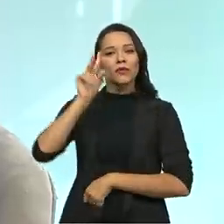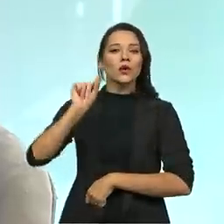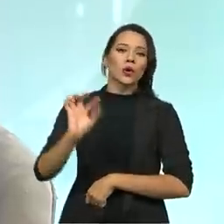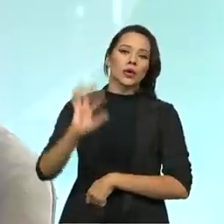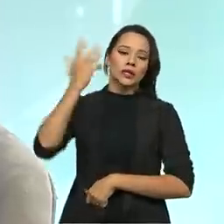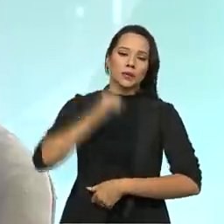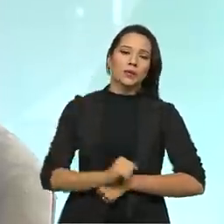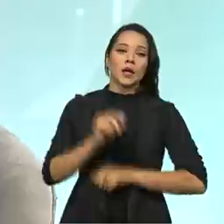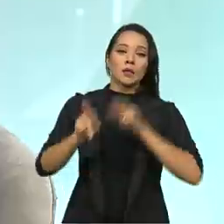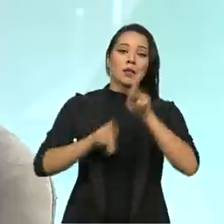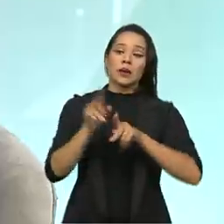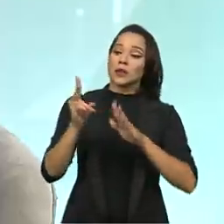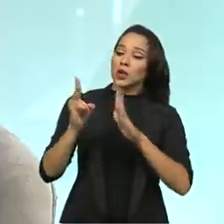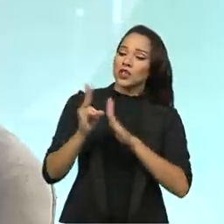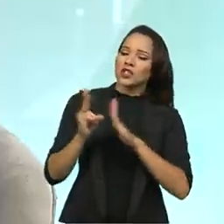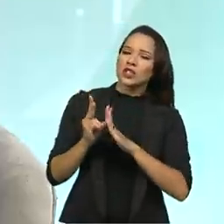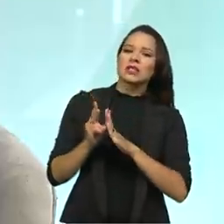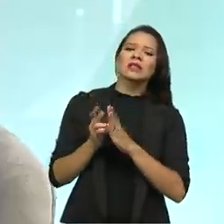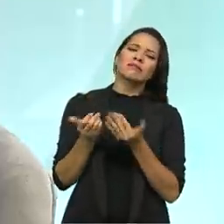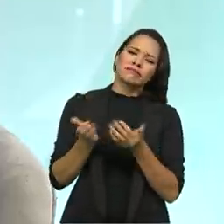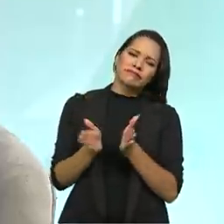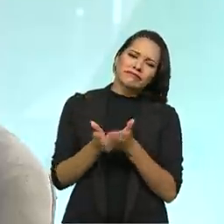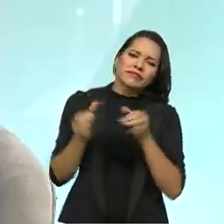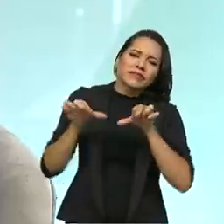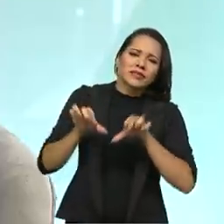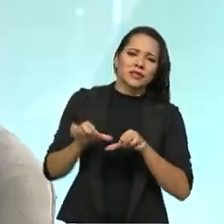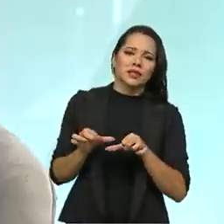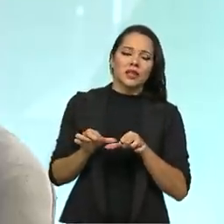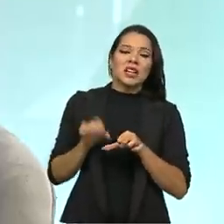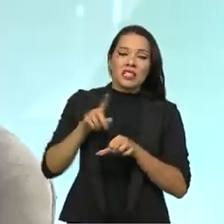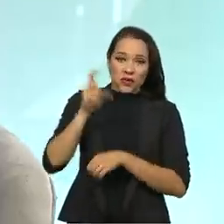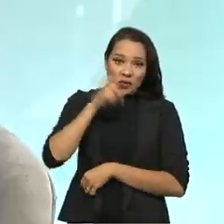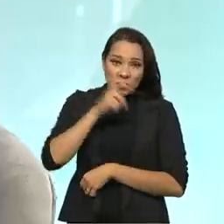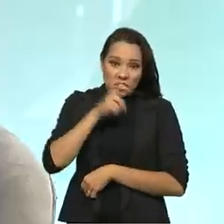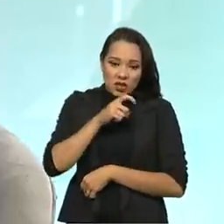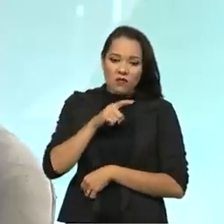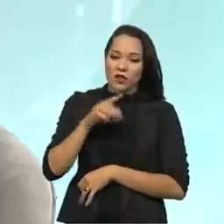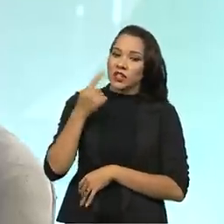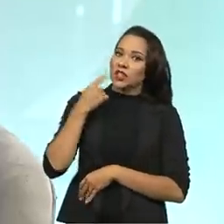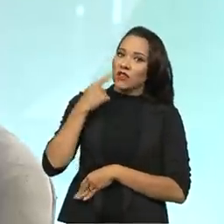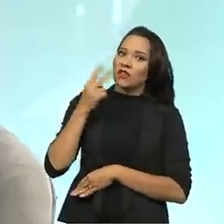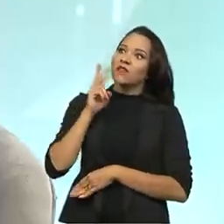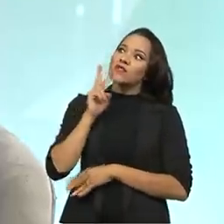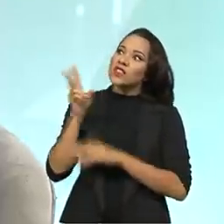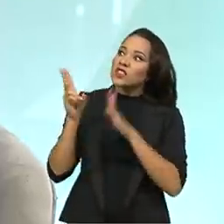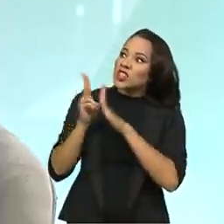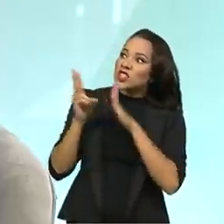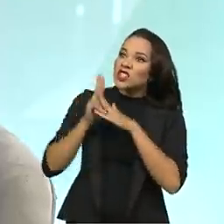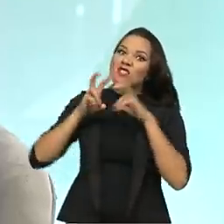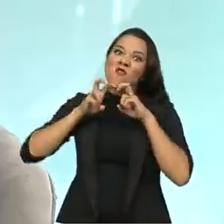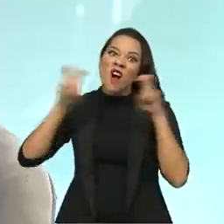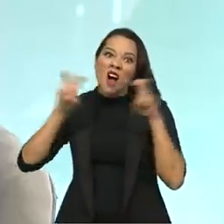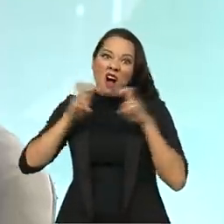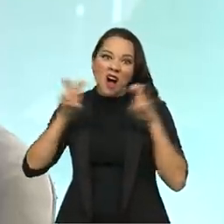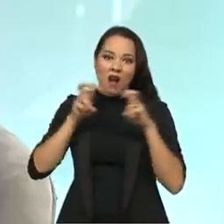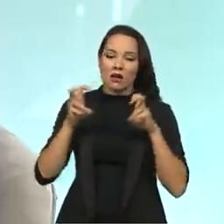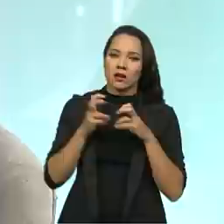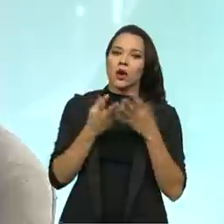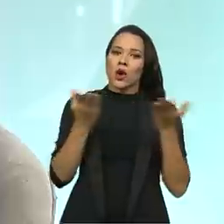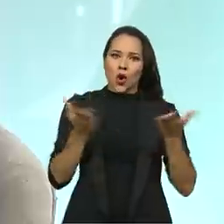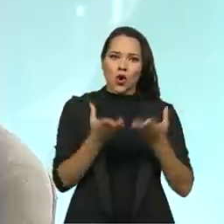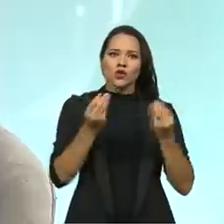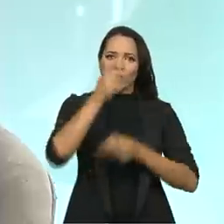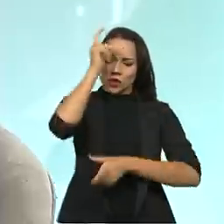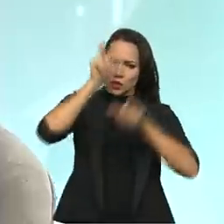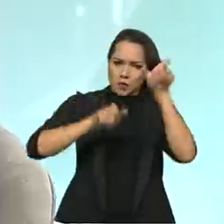A população indígena, é muito crítica. Se fosse mentira, vocês estariam ouvindo os indígenas reclamando alto. Hoje, muitas